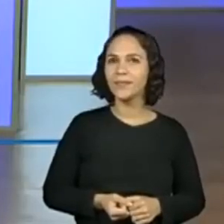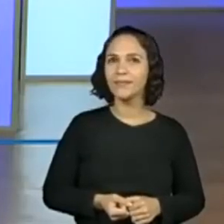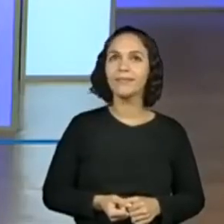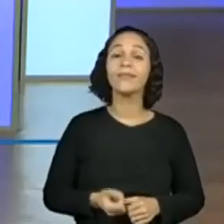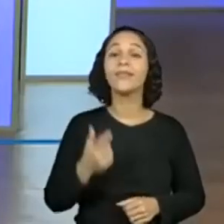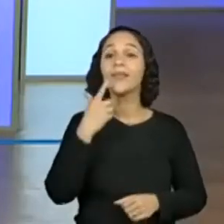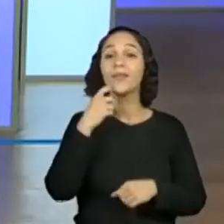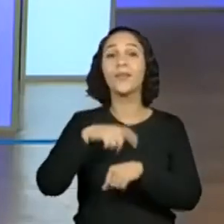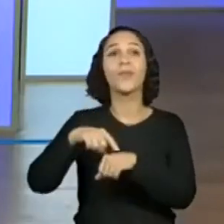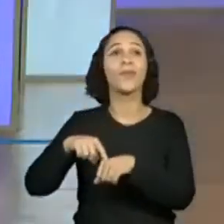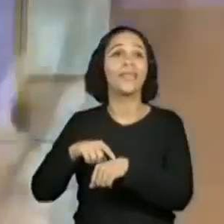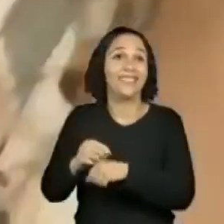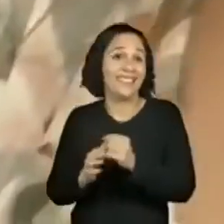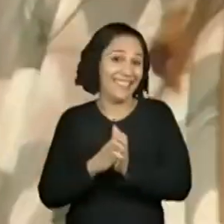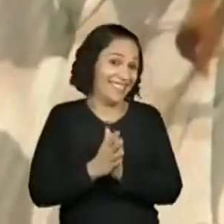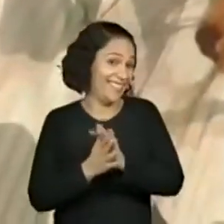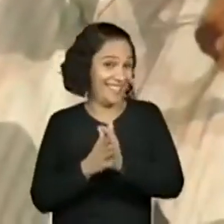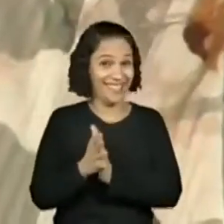Morango.